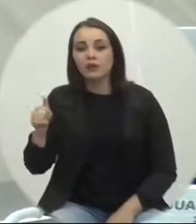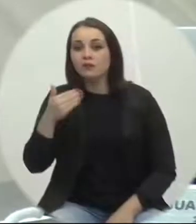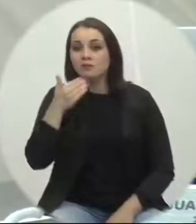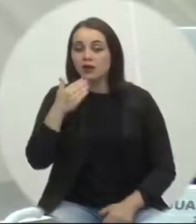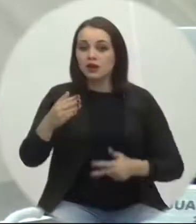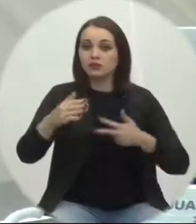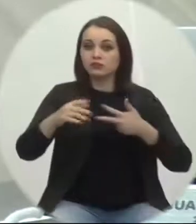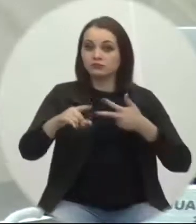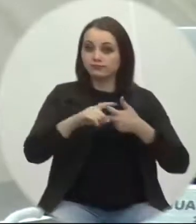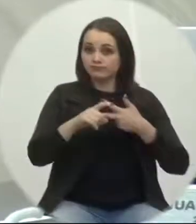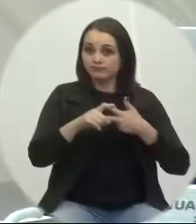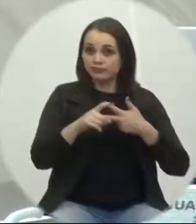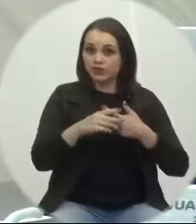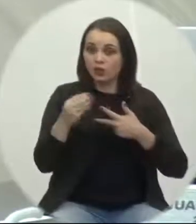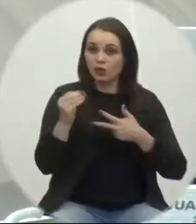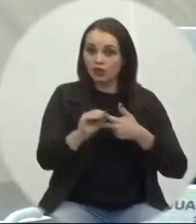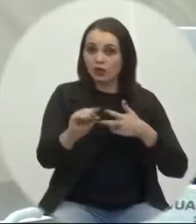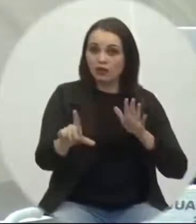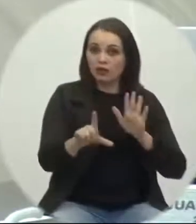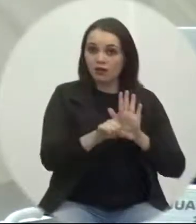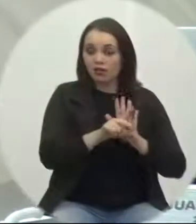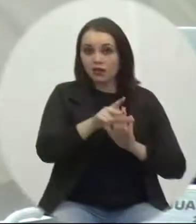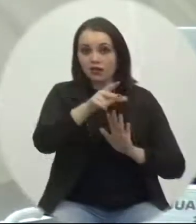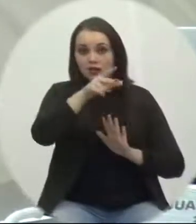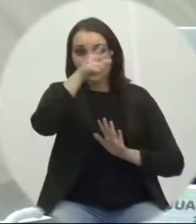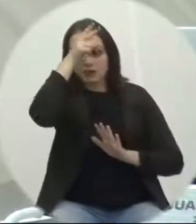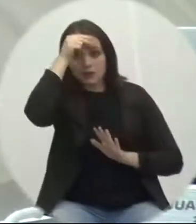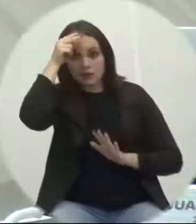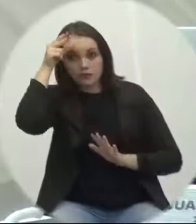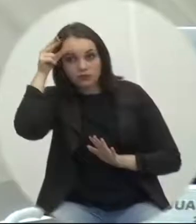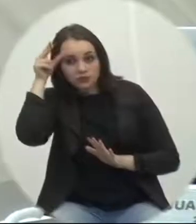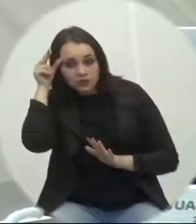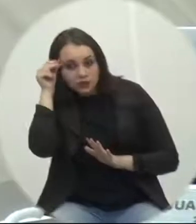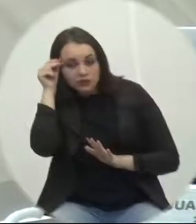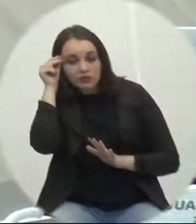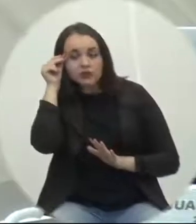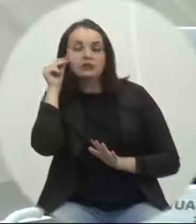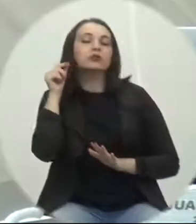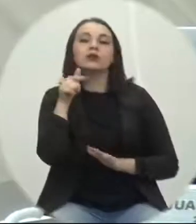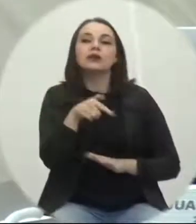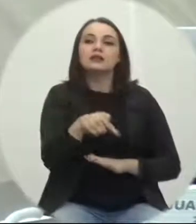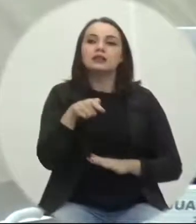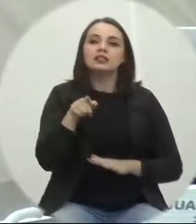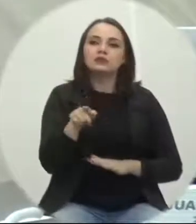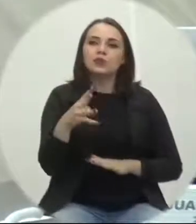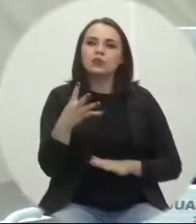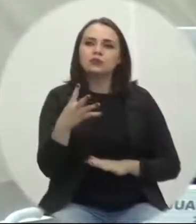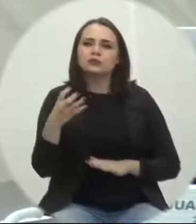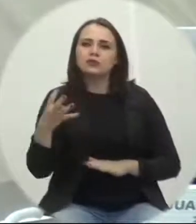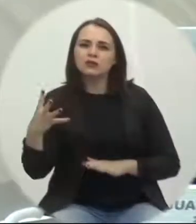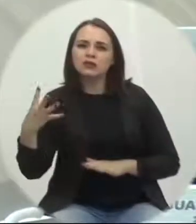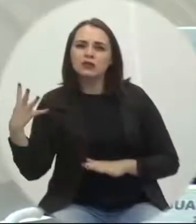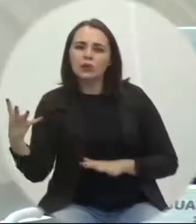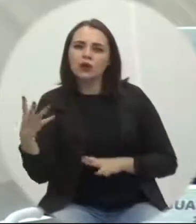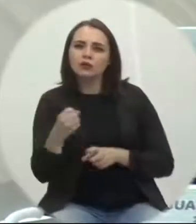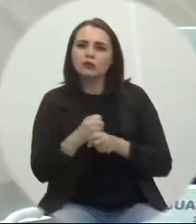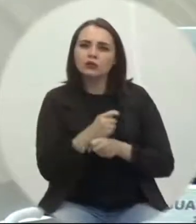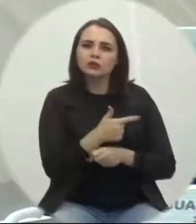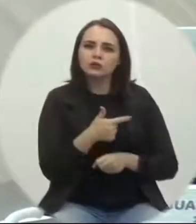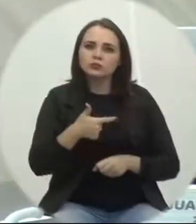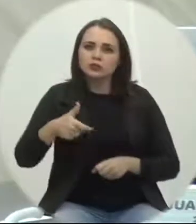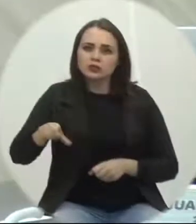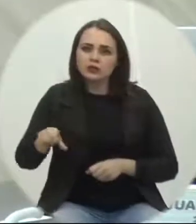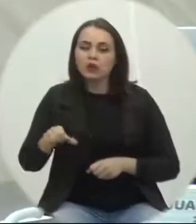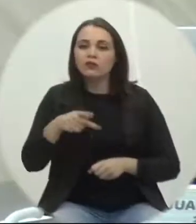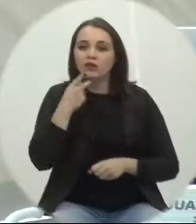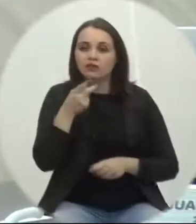sobre a implementação da Lei Municipal 7.444-2019, que fixa a restrição para o exercício de cargos de